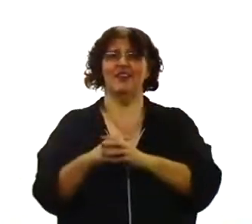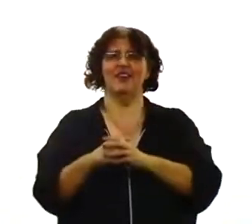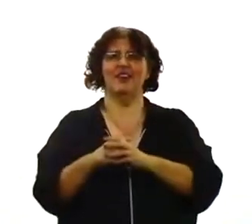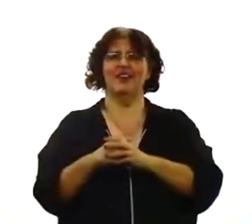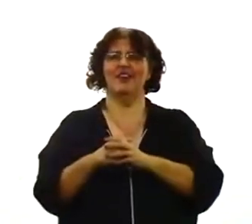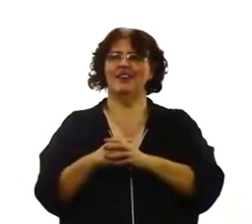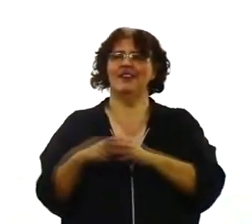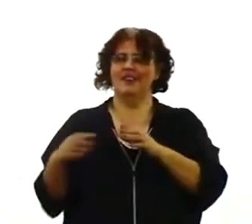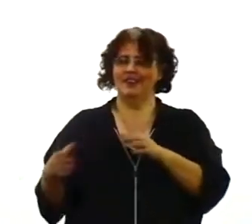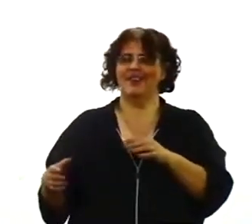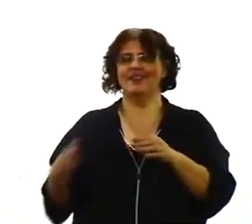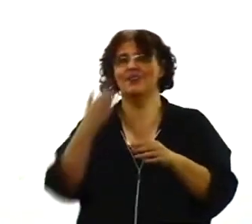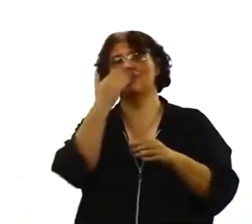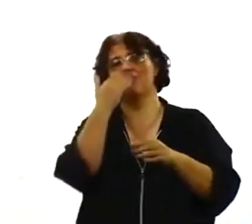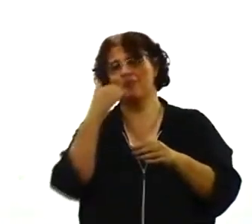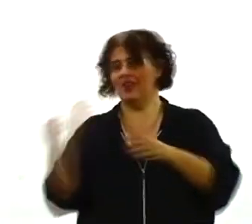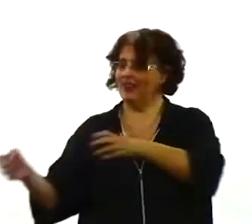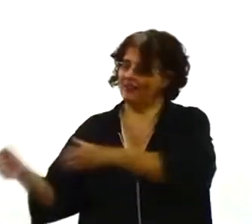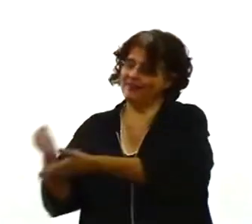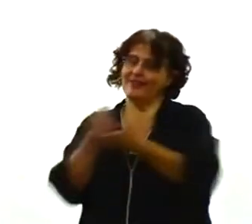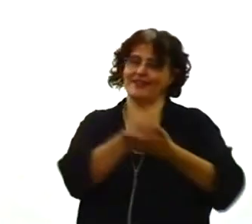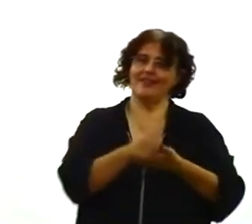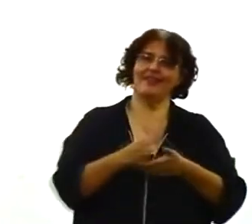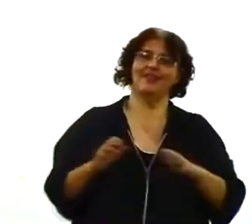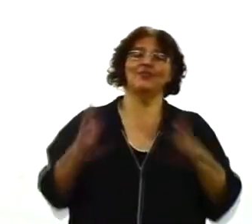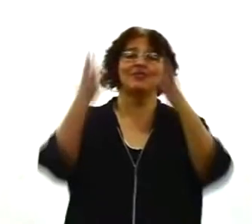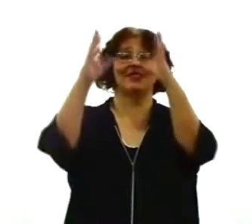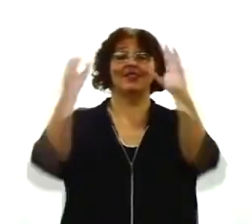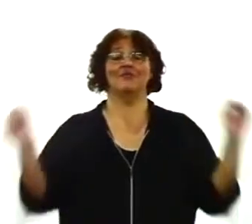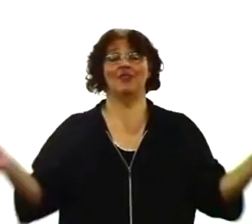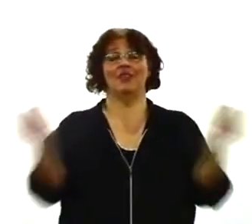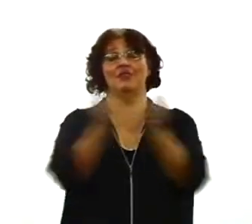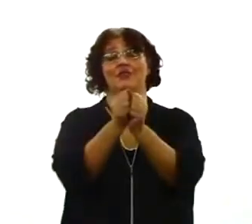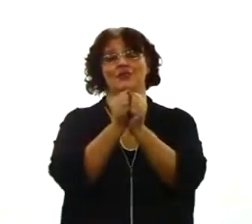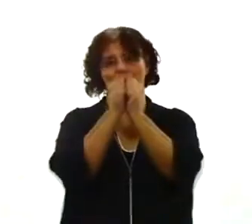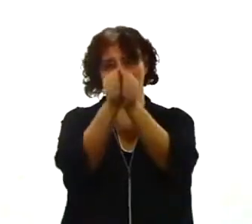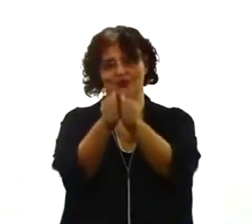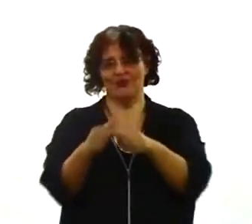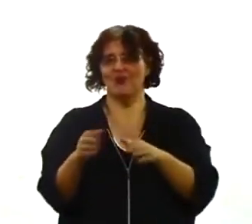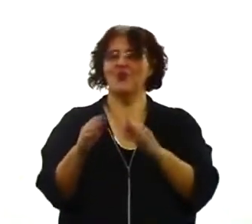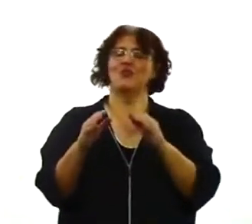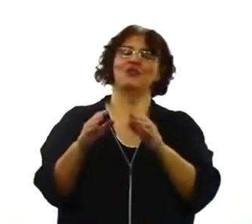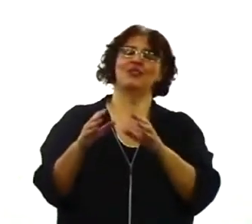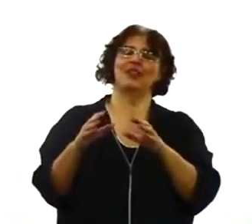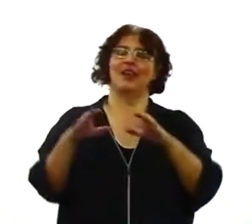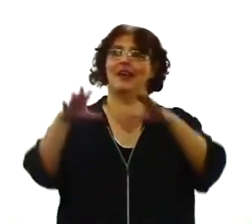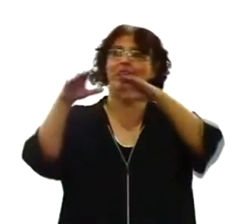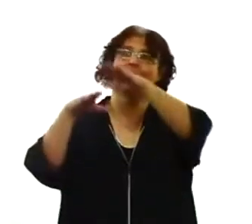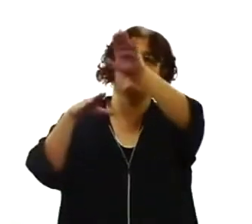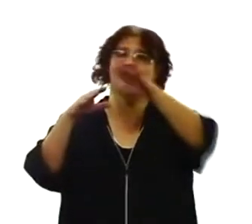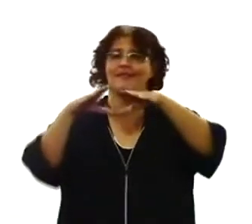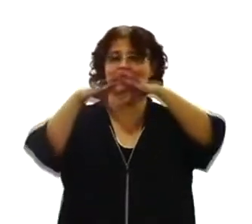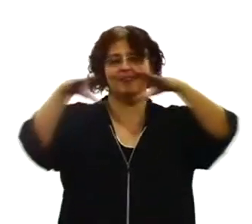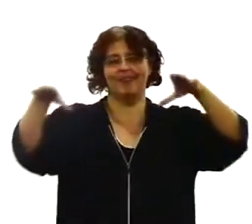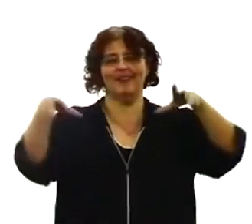um café com leite, para celebrar com os irmãos, chegando no salão social, a cozinha já funcionando,